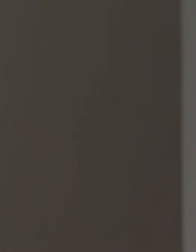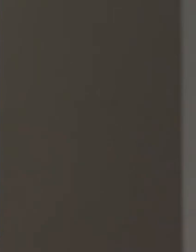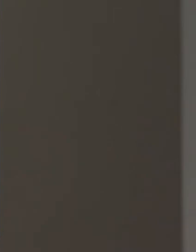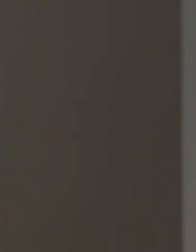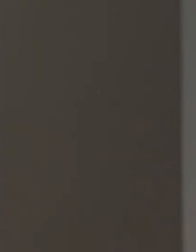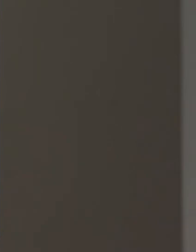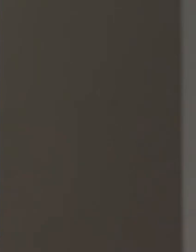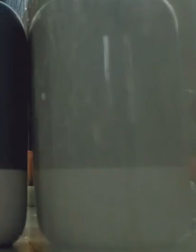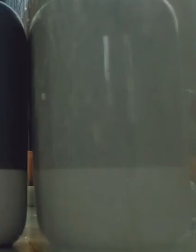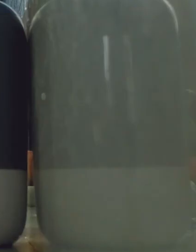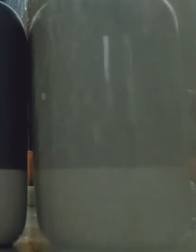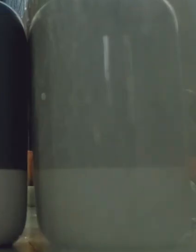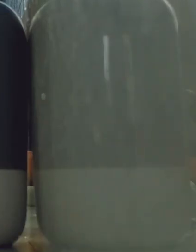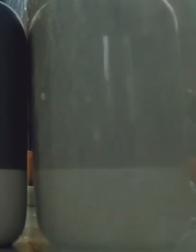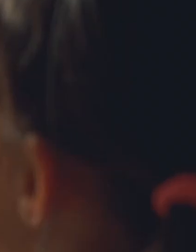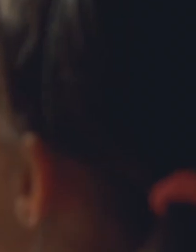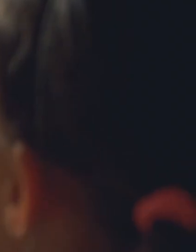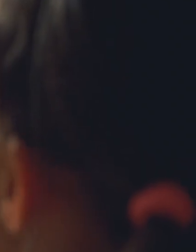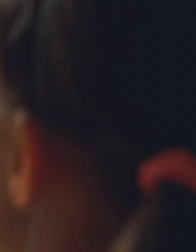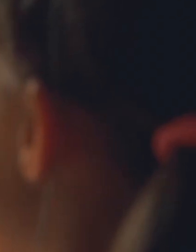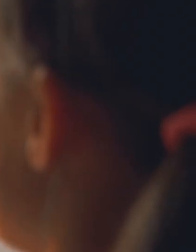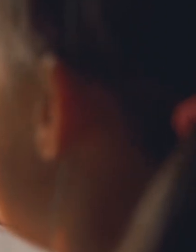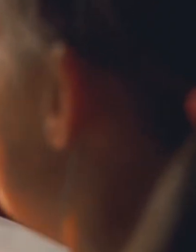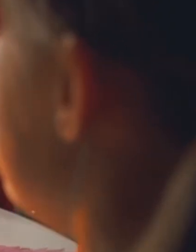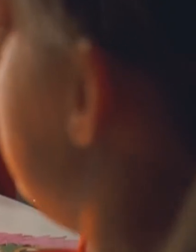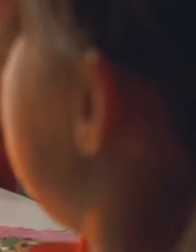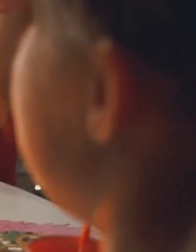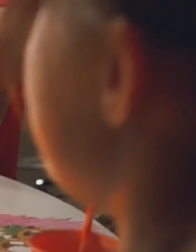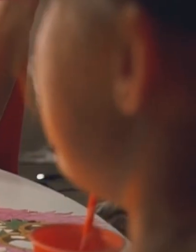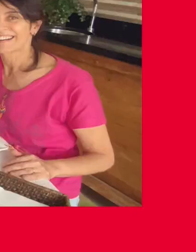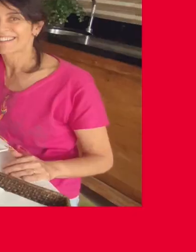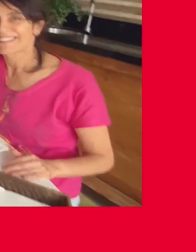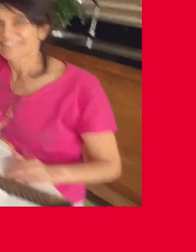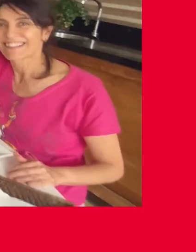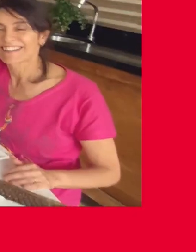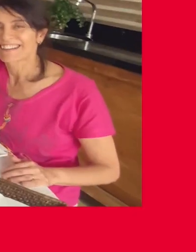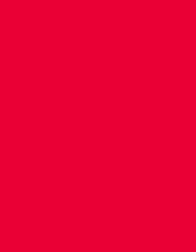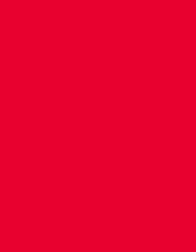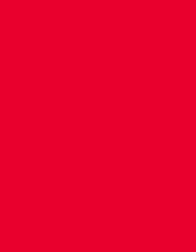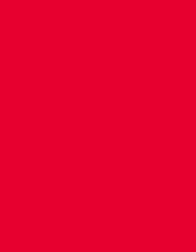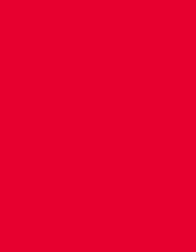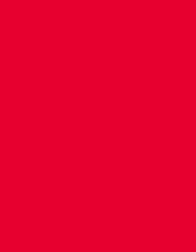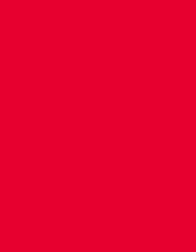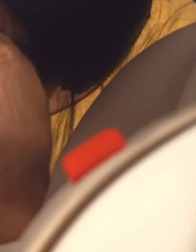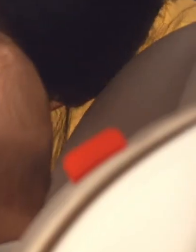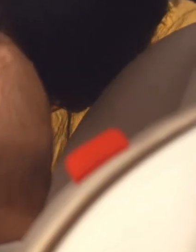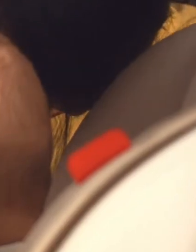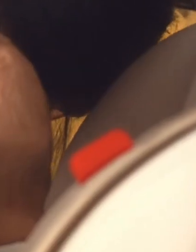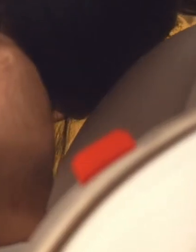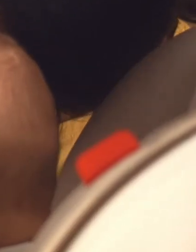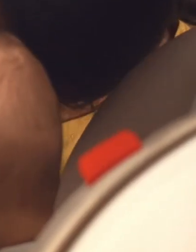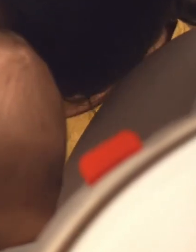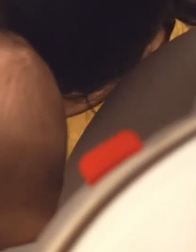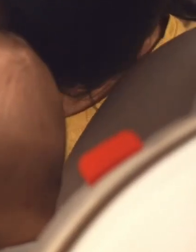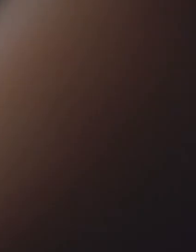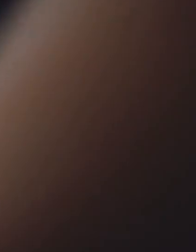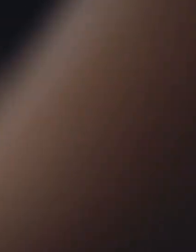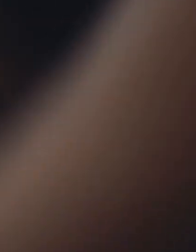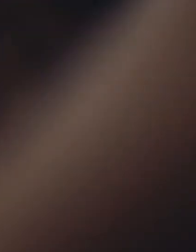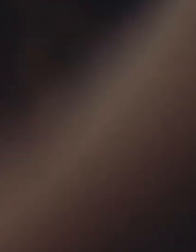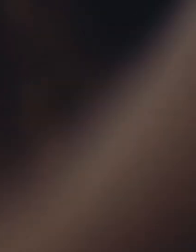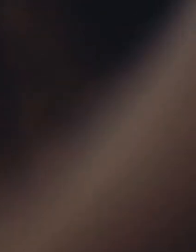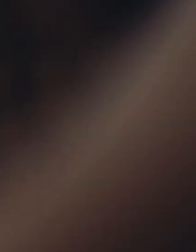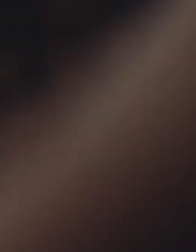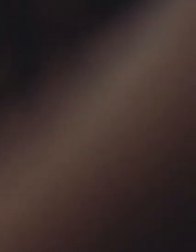Descascar mais e abrir menos embalagem Fazer reunião em vídeo e deixar o carro de lado Usar mais tecnologia na vida Porque a